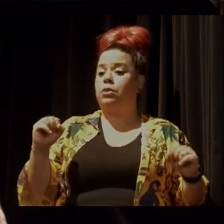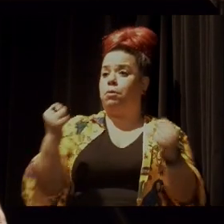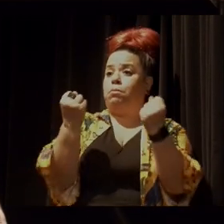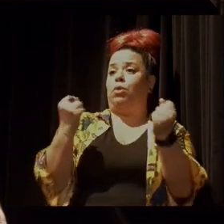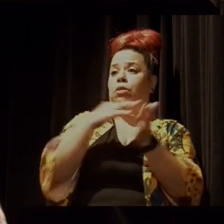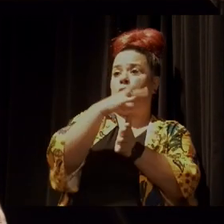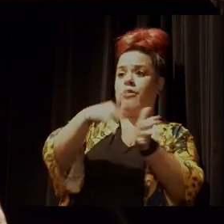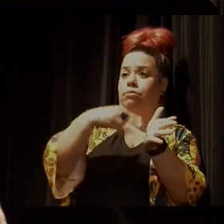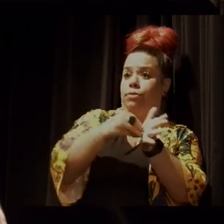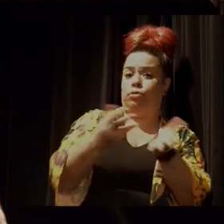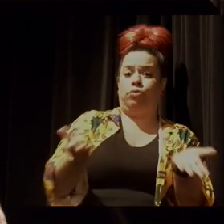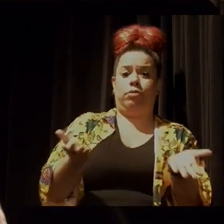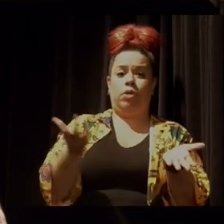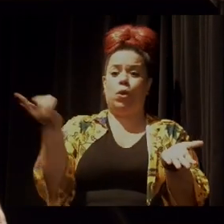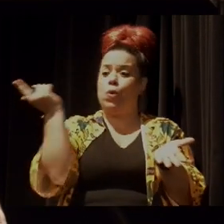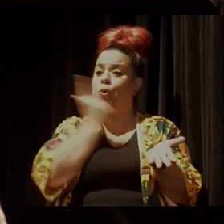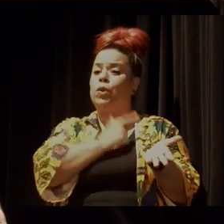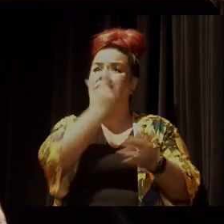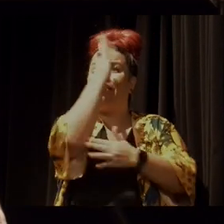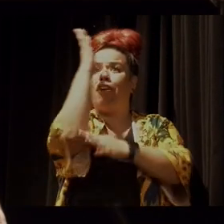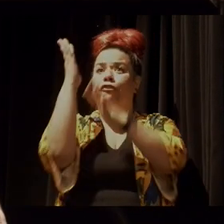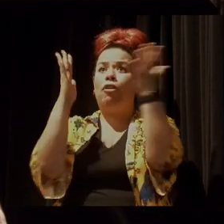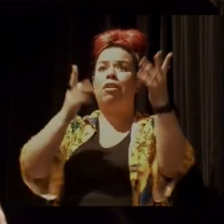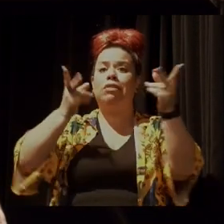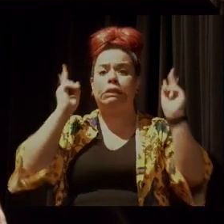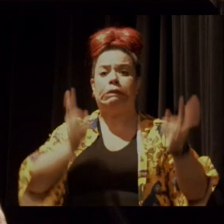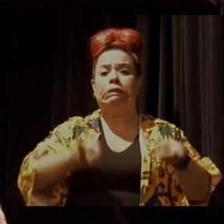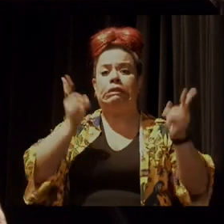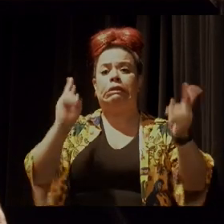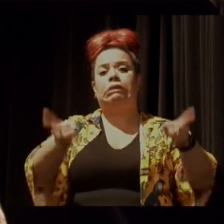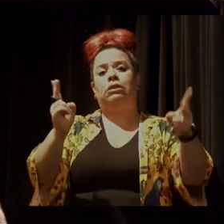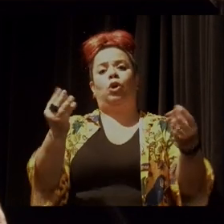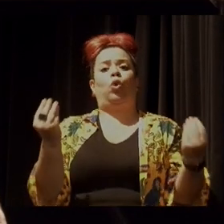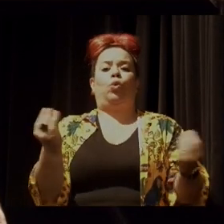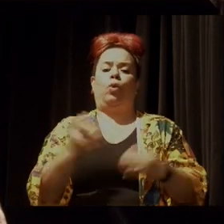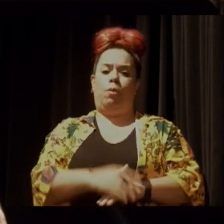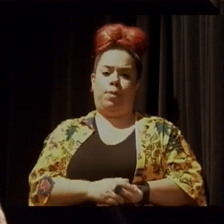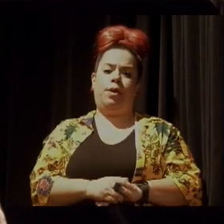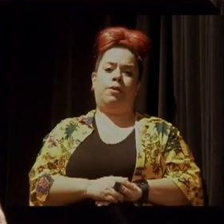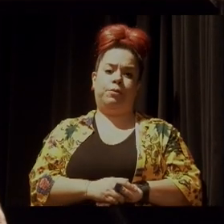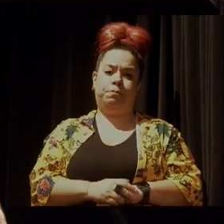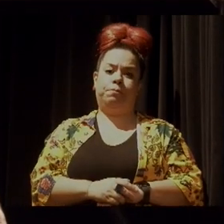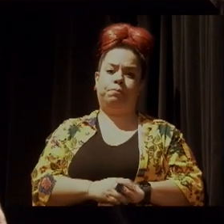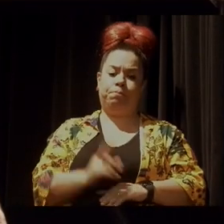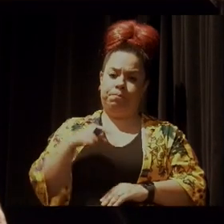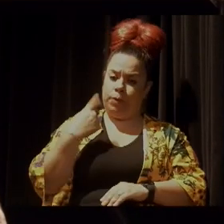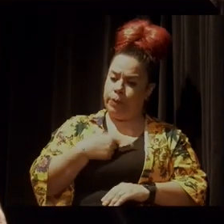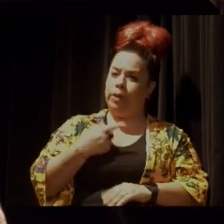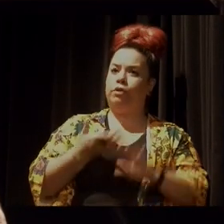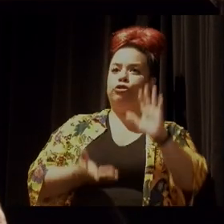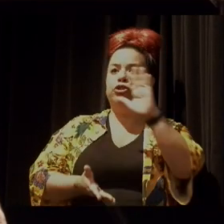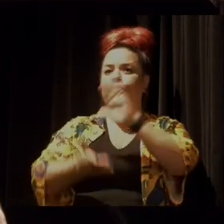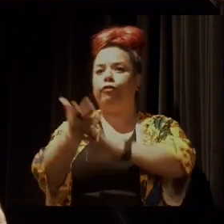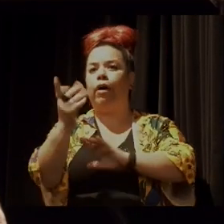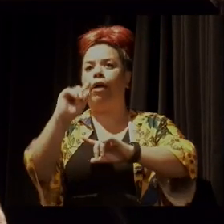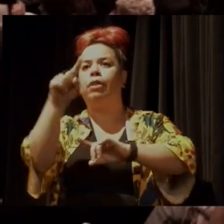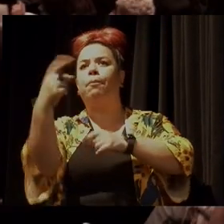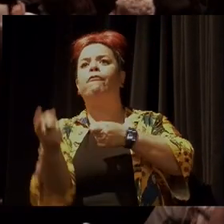Amazônia, que aumentem essas florestas. Então, sempre, a gente vai e a gente volta